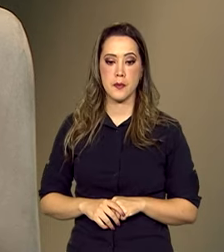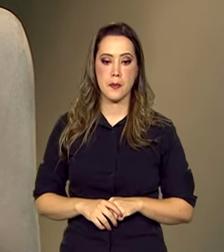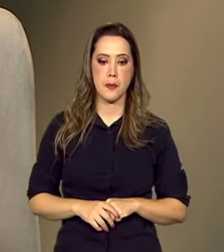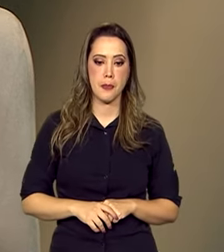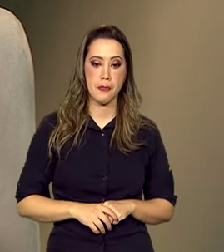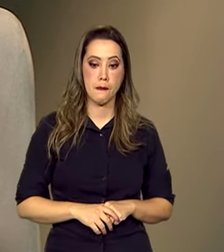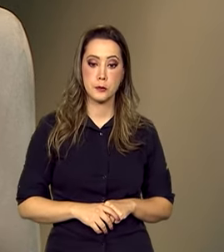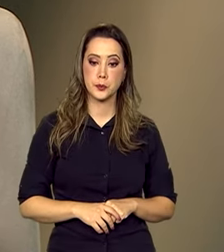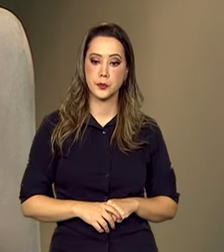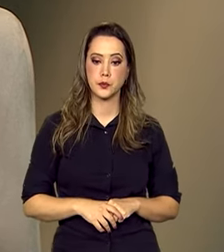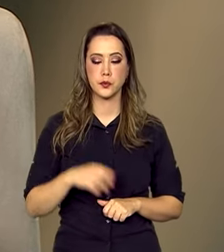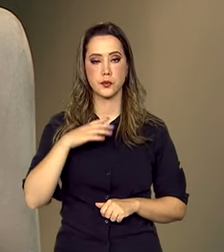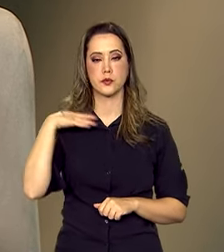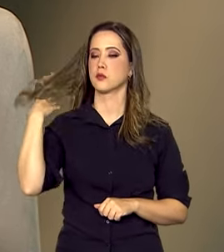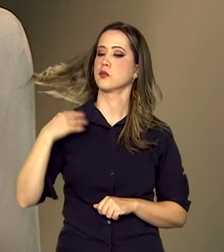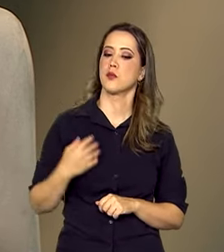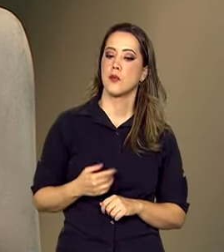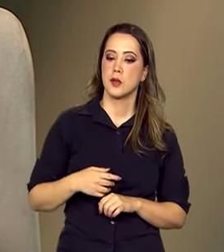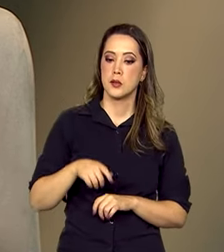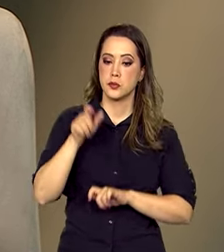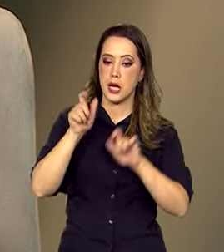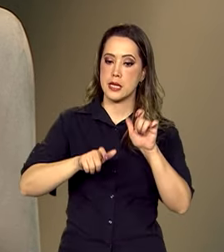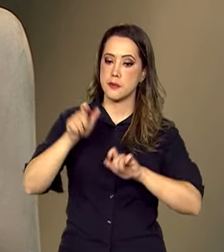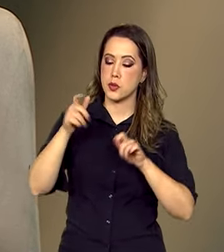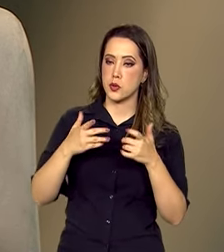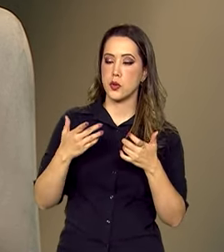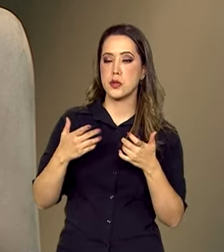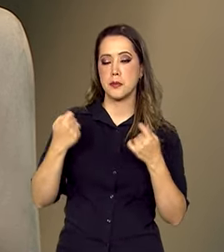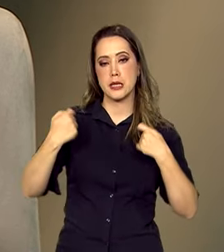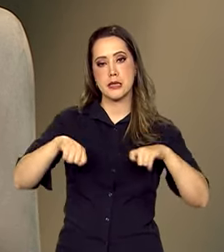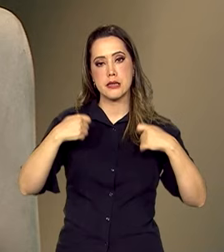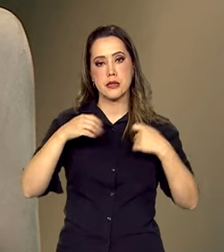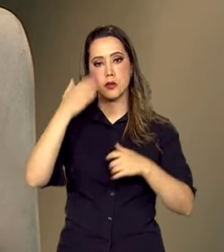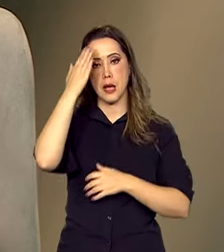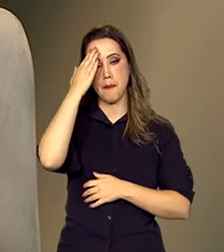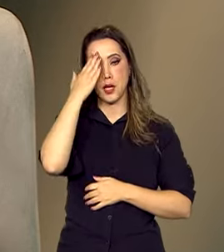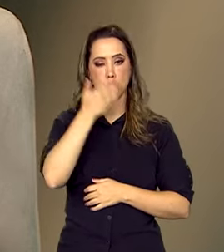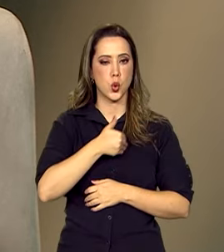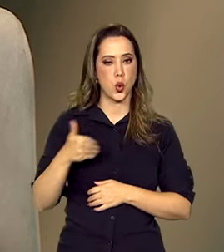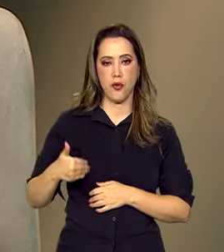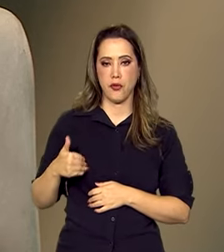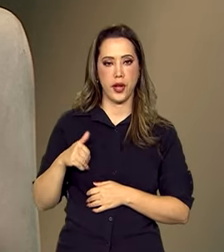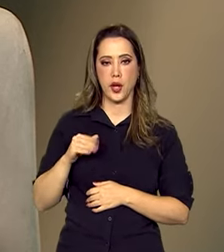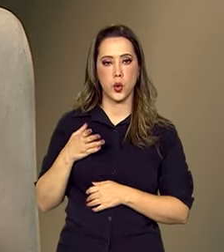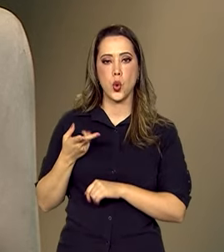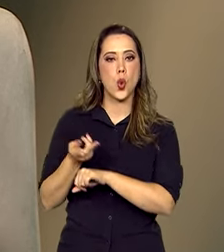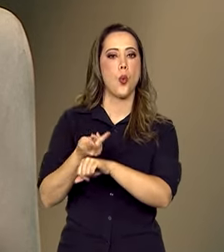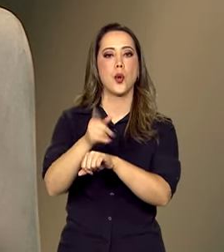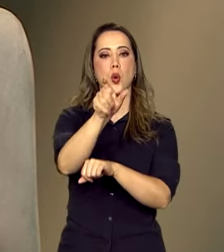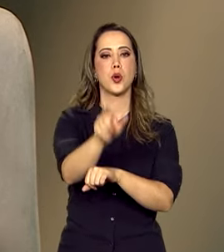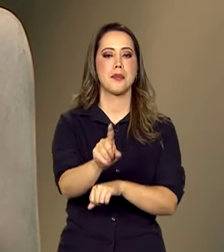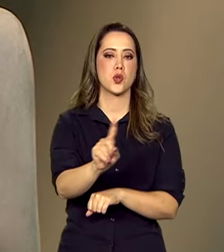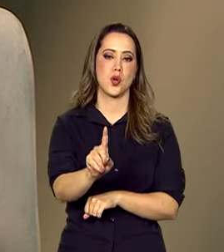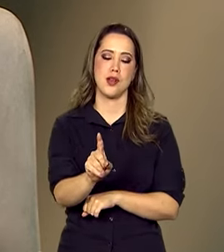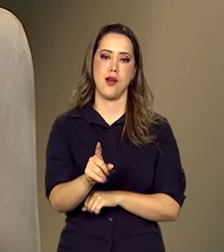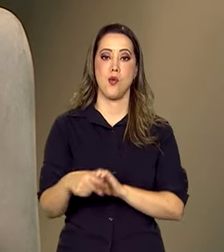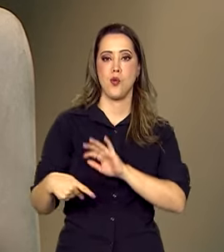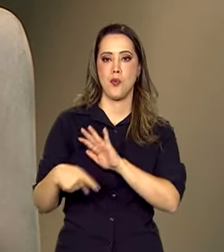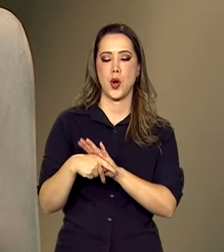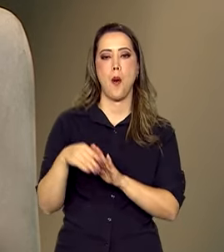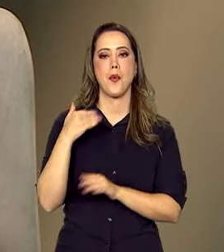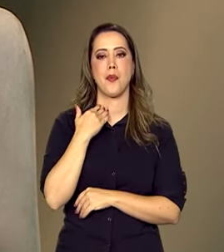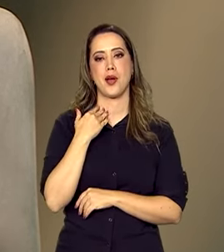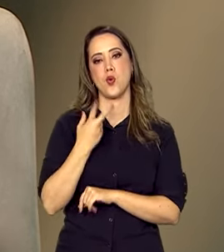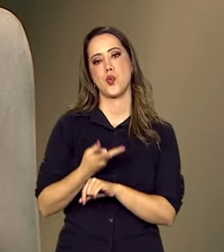pessoas têm que saber. O governo, o Ministério da Fazenda, não entra em contato com as pessoas. Então, é a própria instituição bancária.